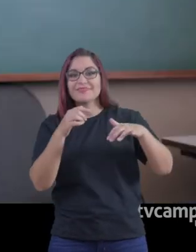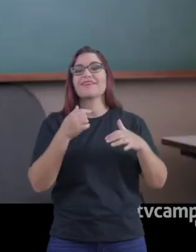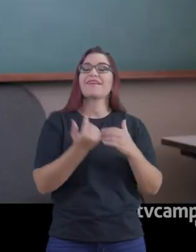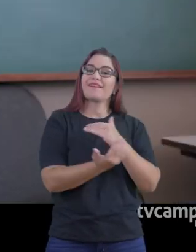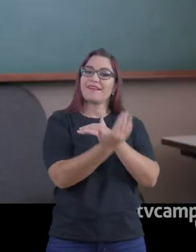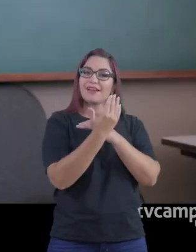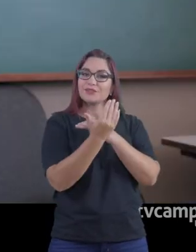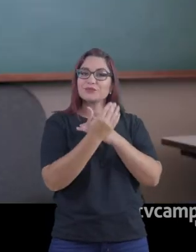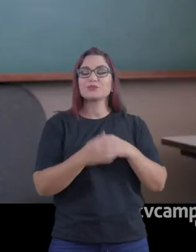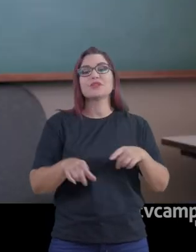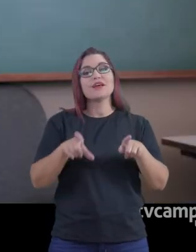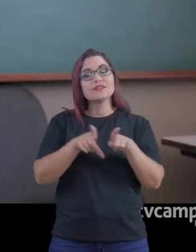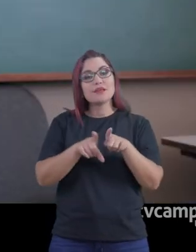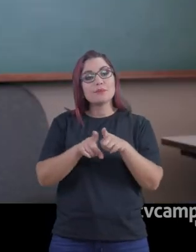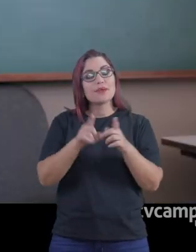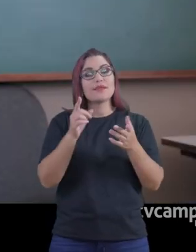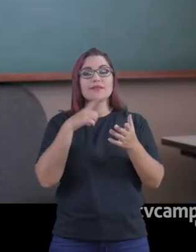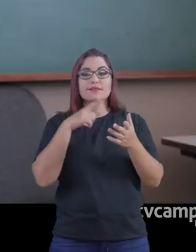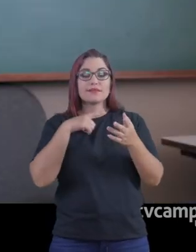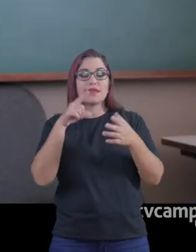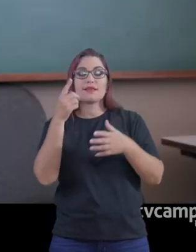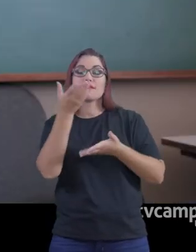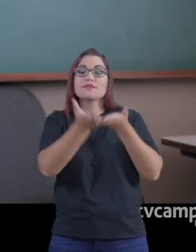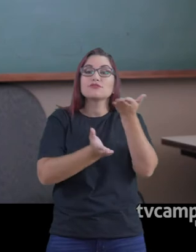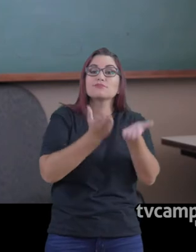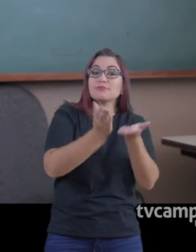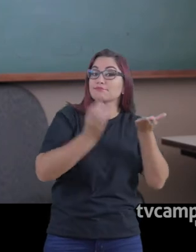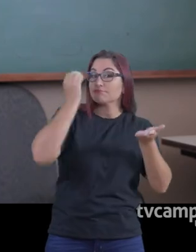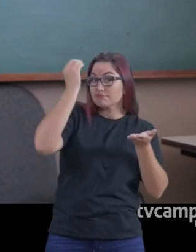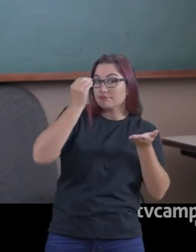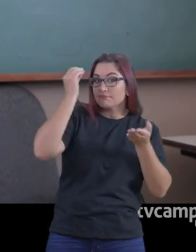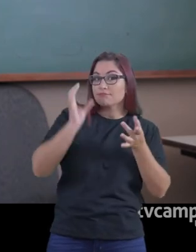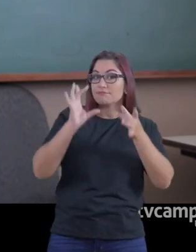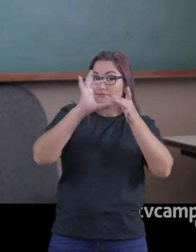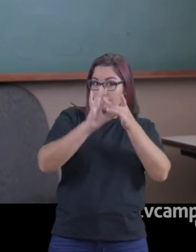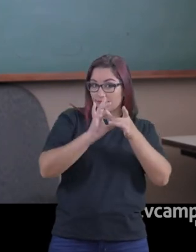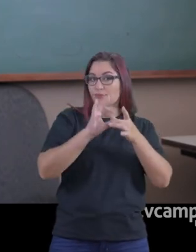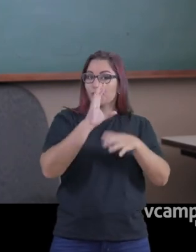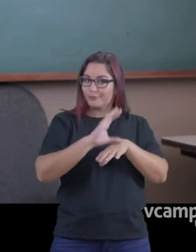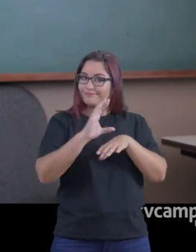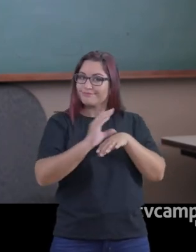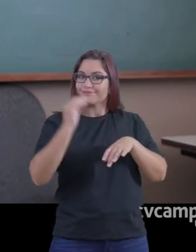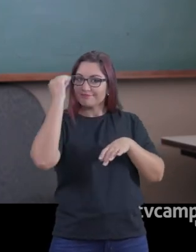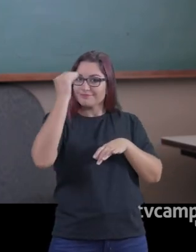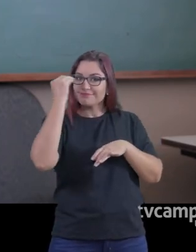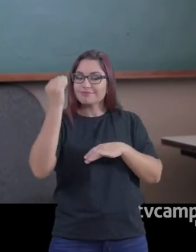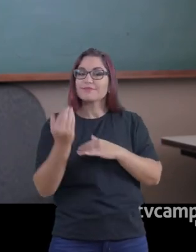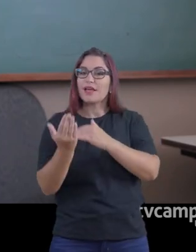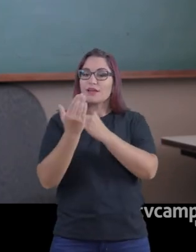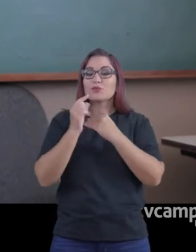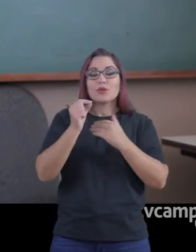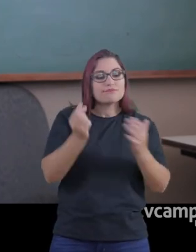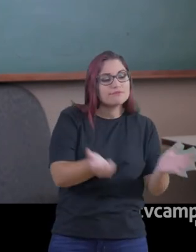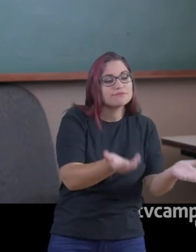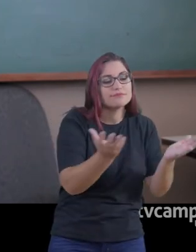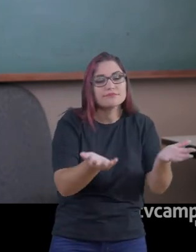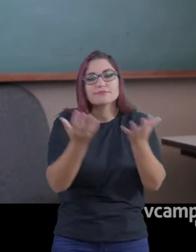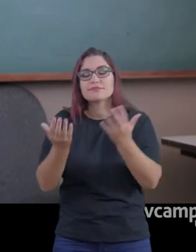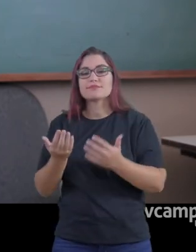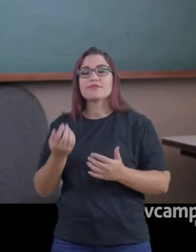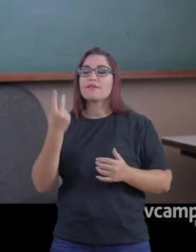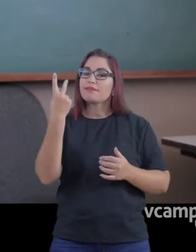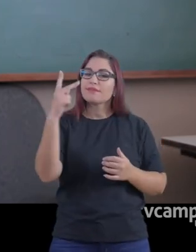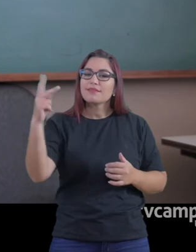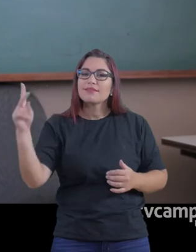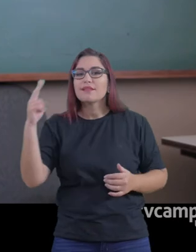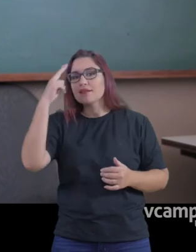curso da psicologia, para a gente promover um estudo da especificidade dessa abordagem psicossocial, no caso da população